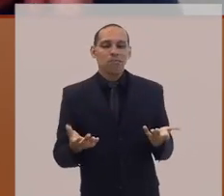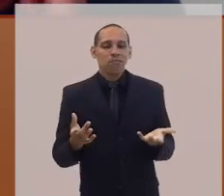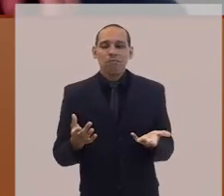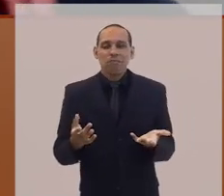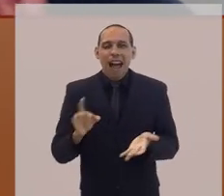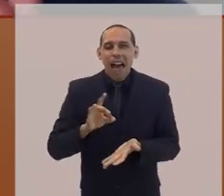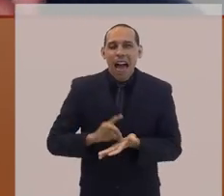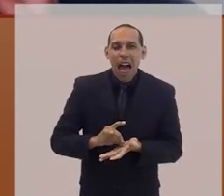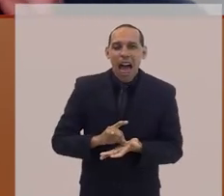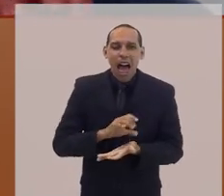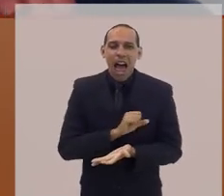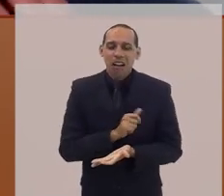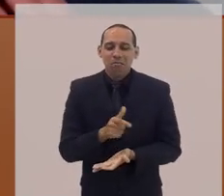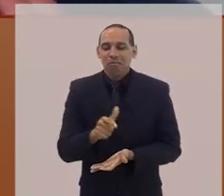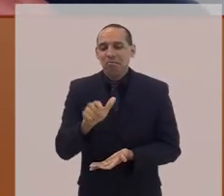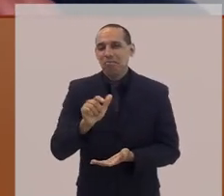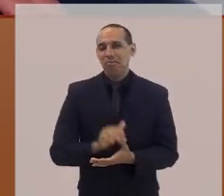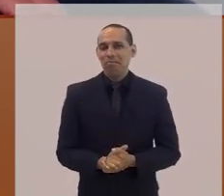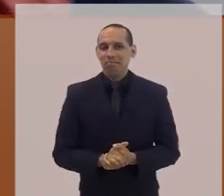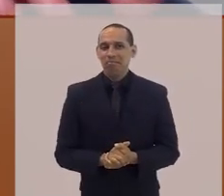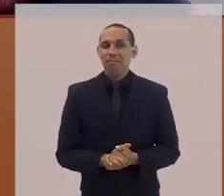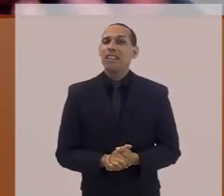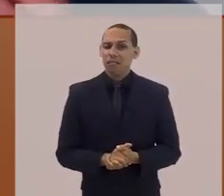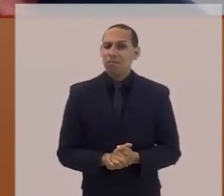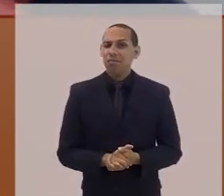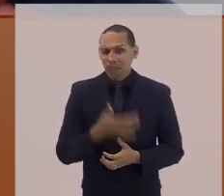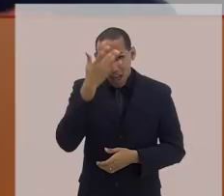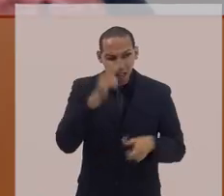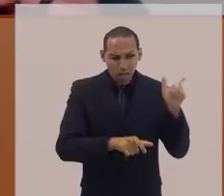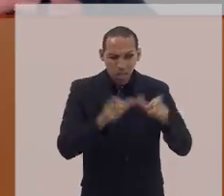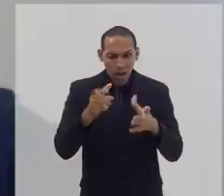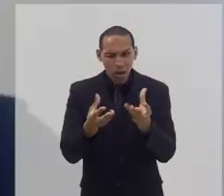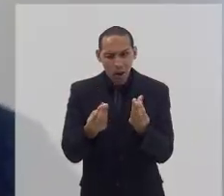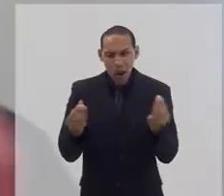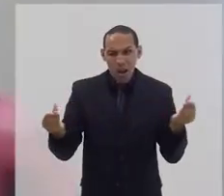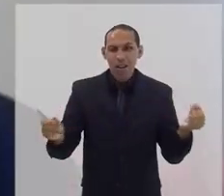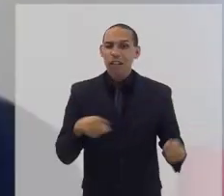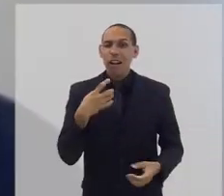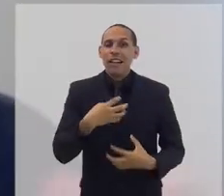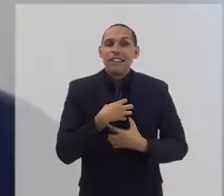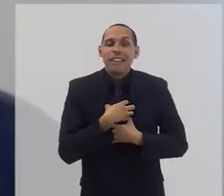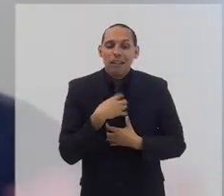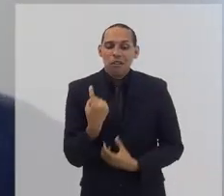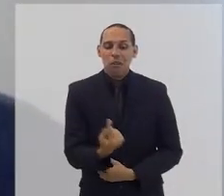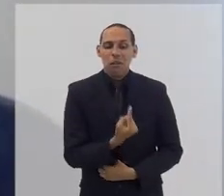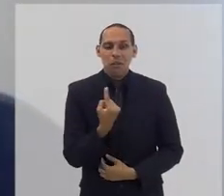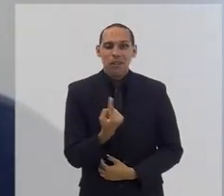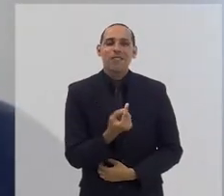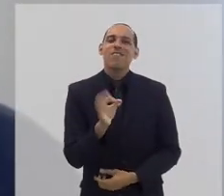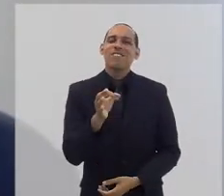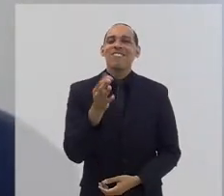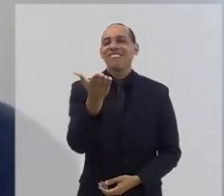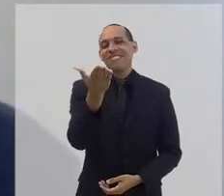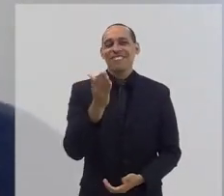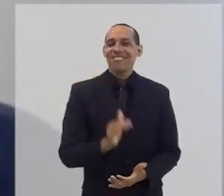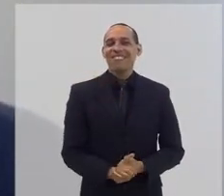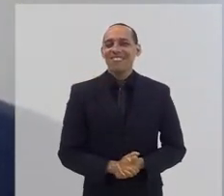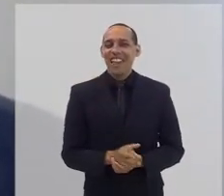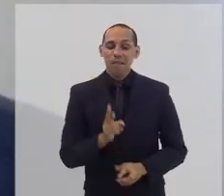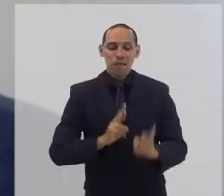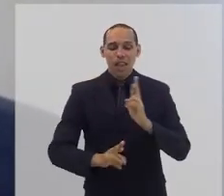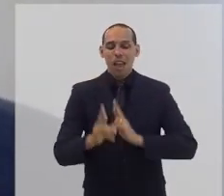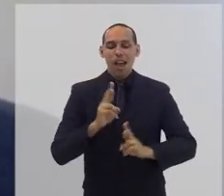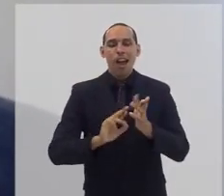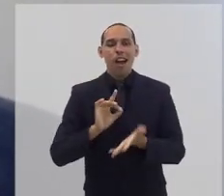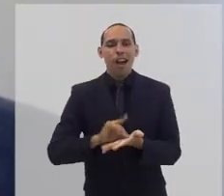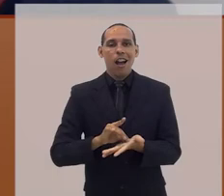mesmo assim, a gente se sente sozinho, né? Falta essa relação mais verdadeira, mais humana e